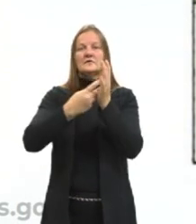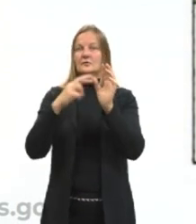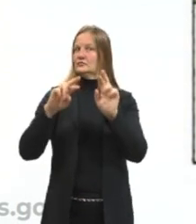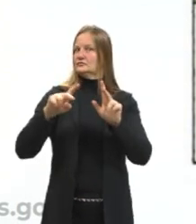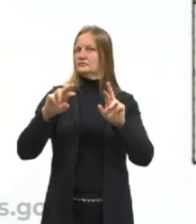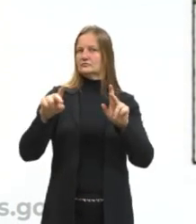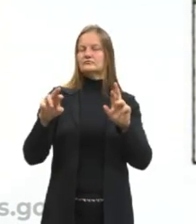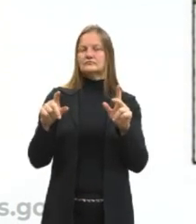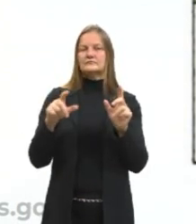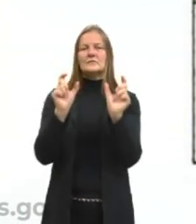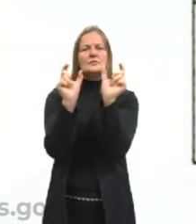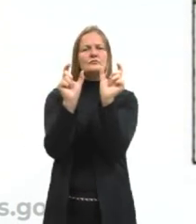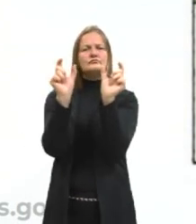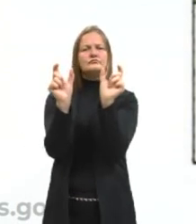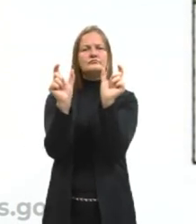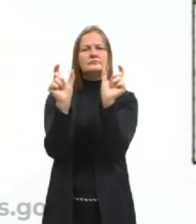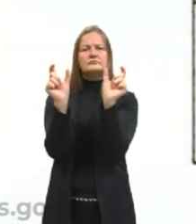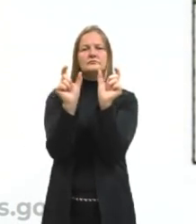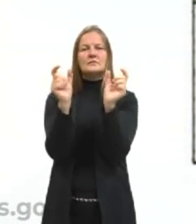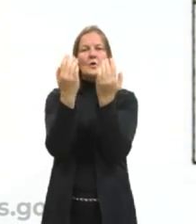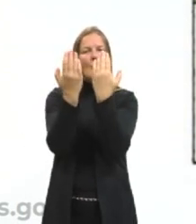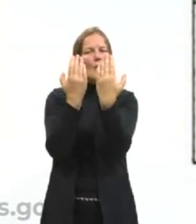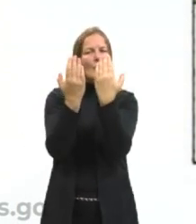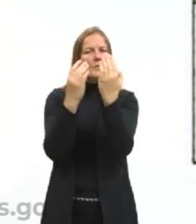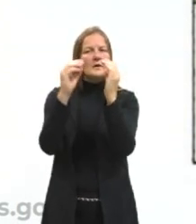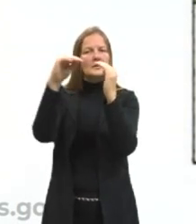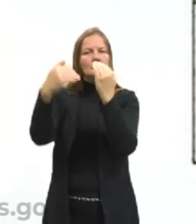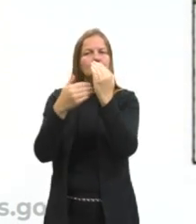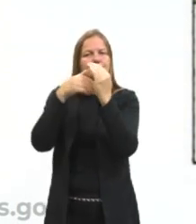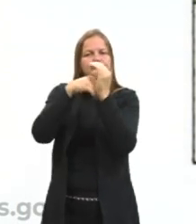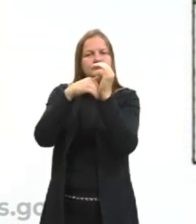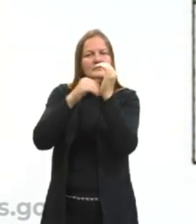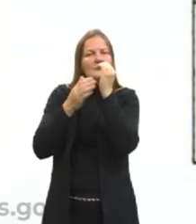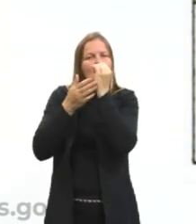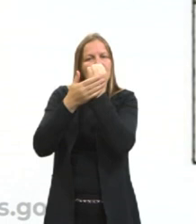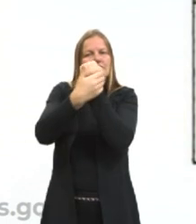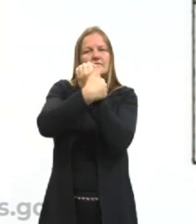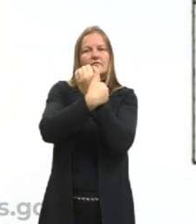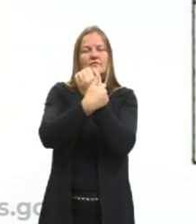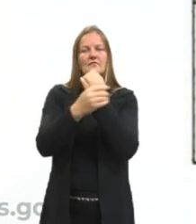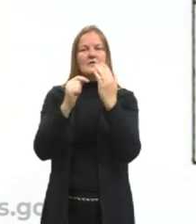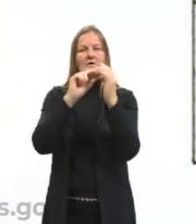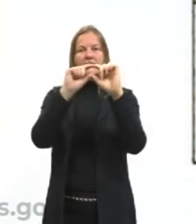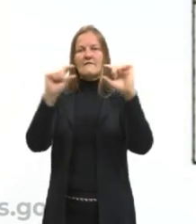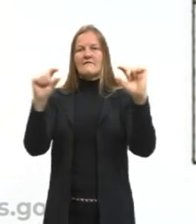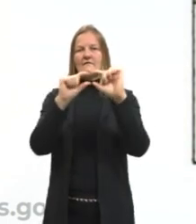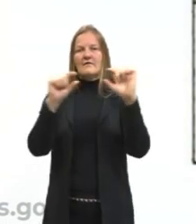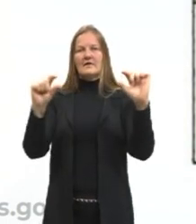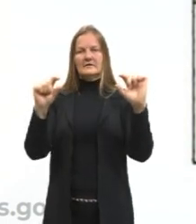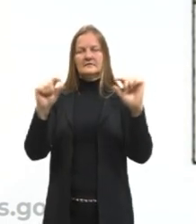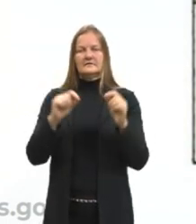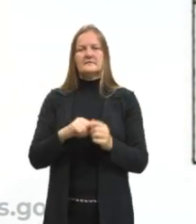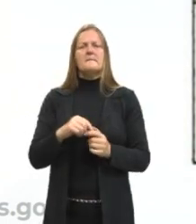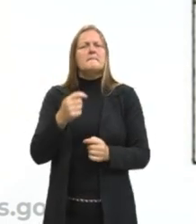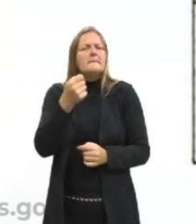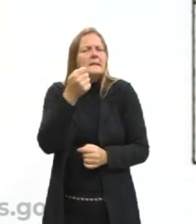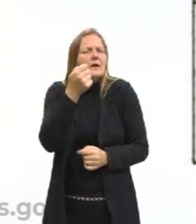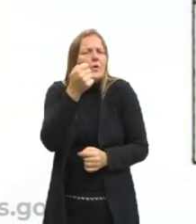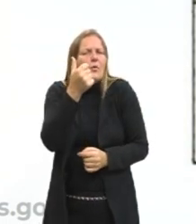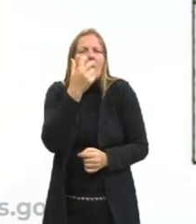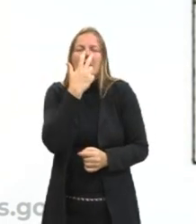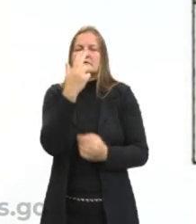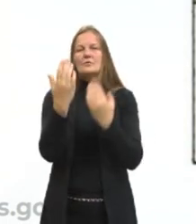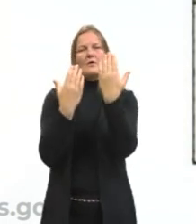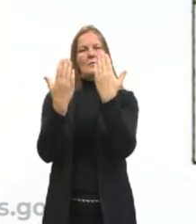e cujo termo comparativo fica subentendido na frase. Então, ela é basicamente a mesma